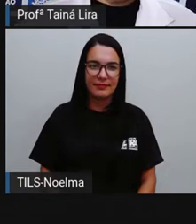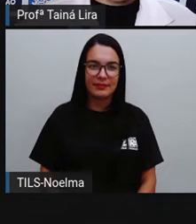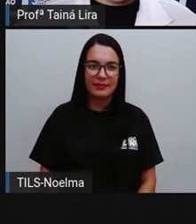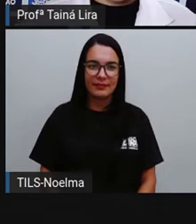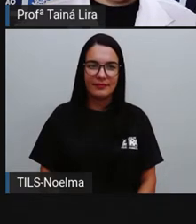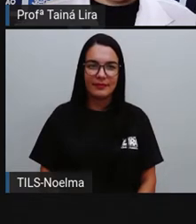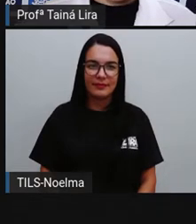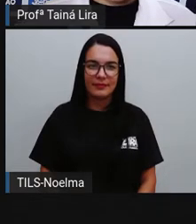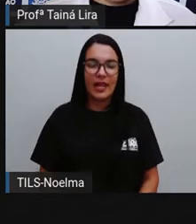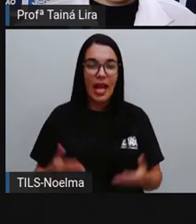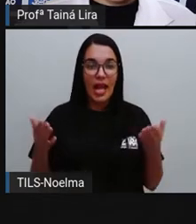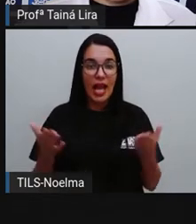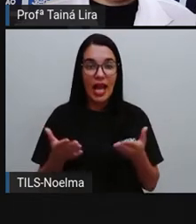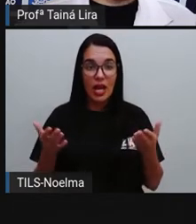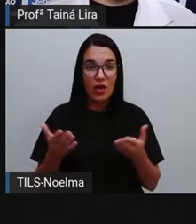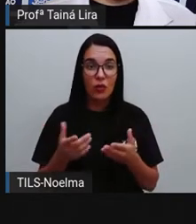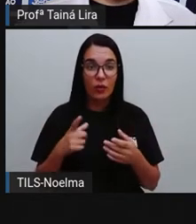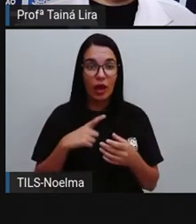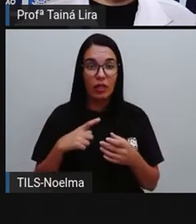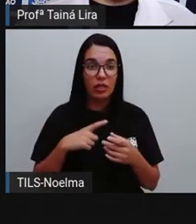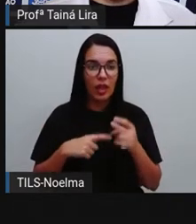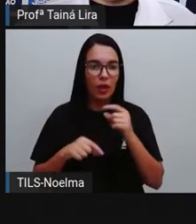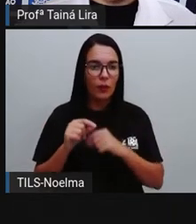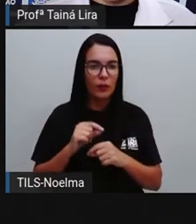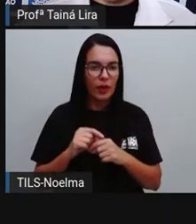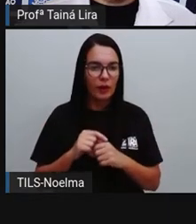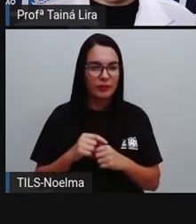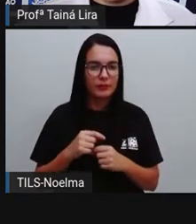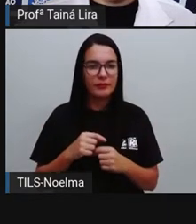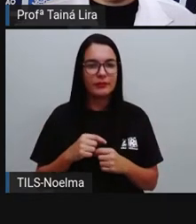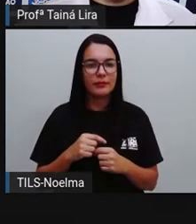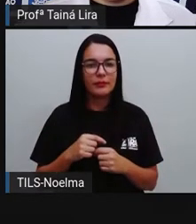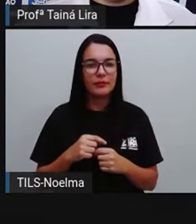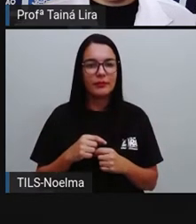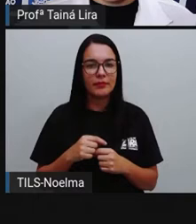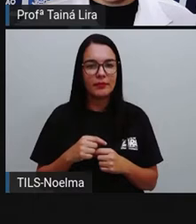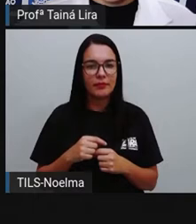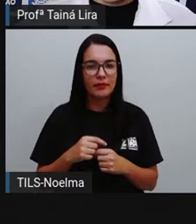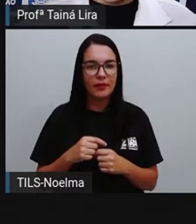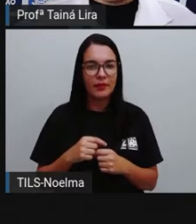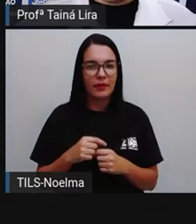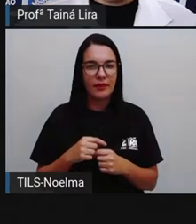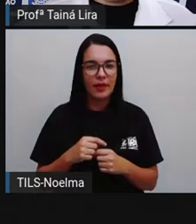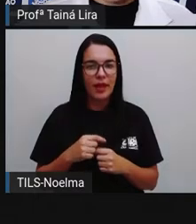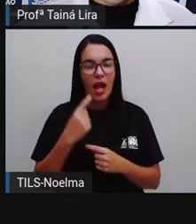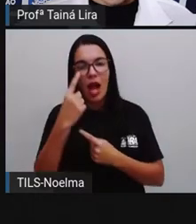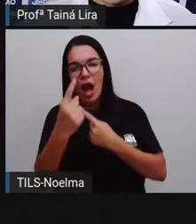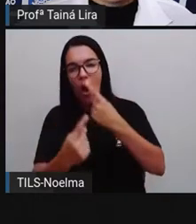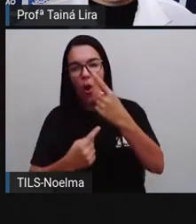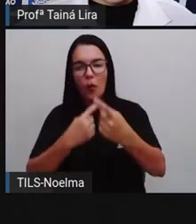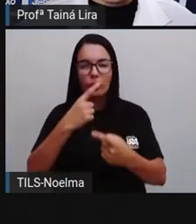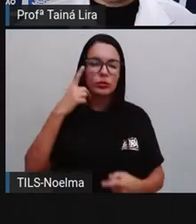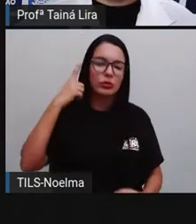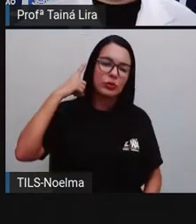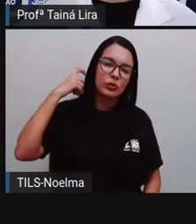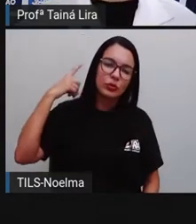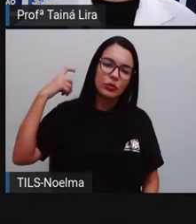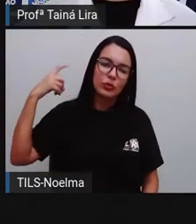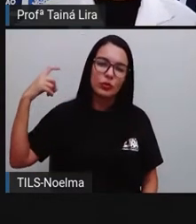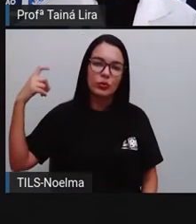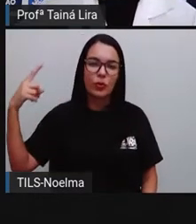A pró, deixa eu colocar aqui, senão vai entrar, ó, a pró trouxe aqui alguns sons, tá?